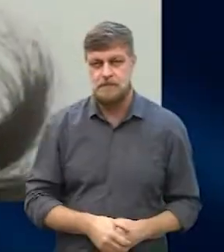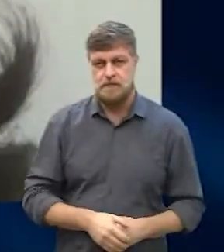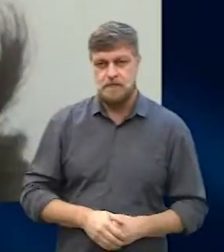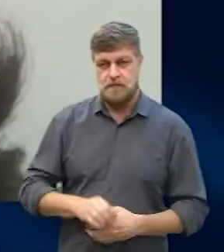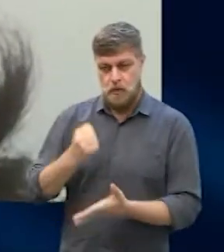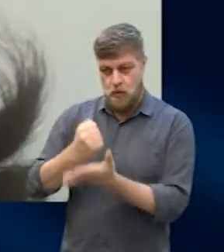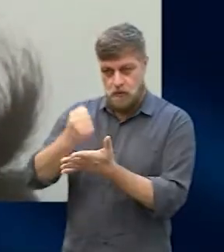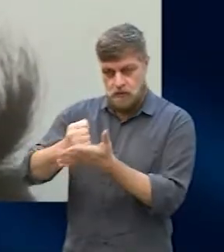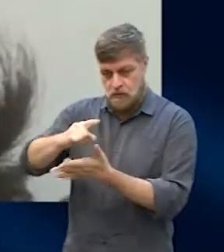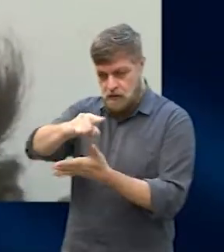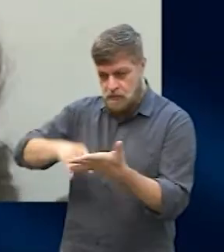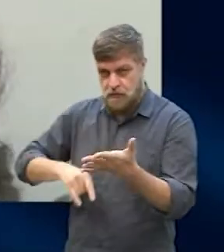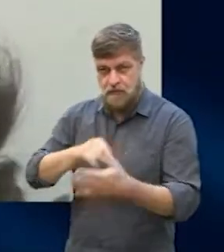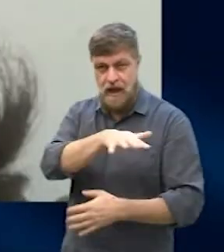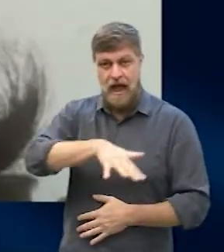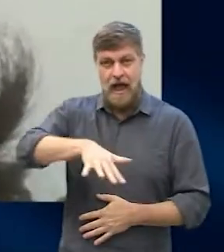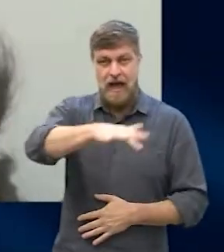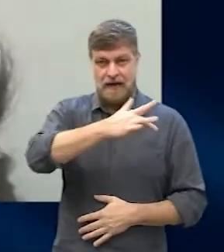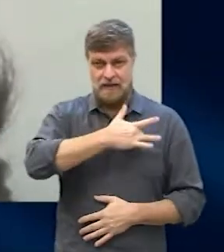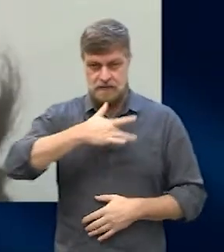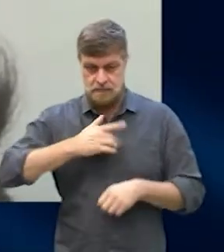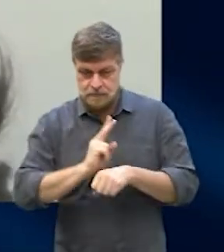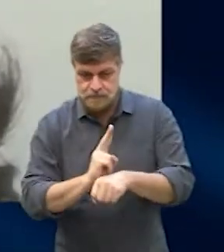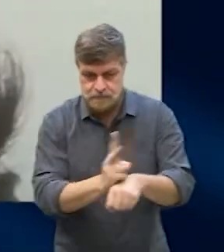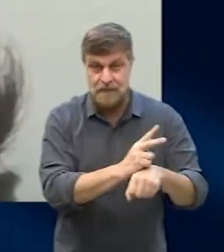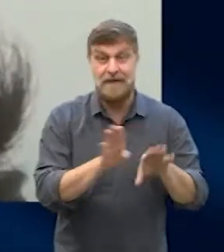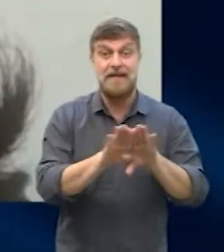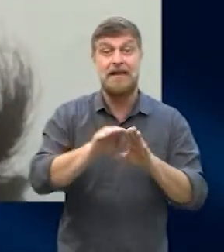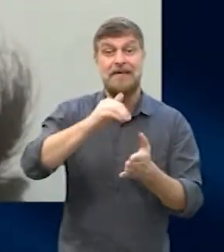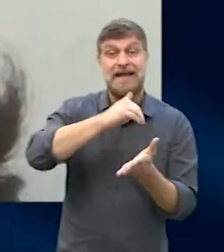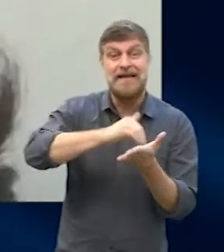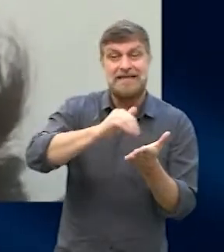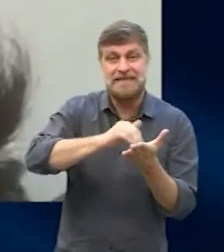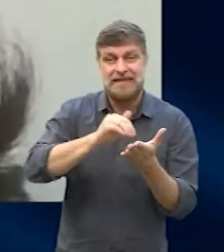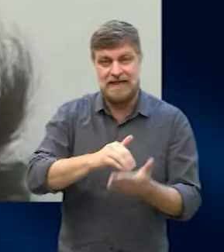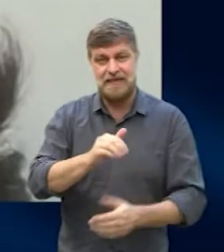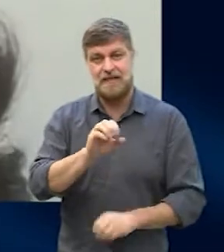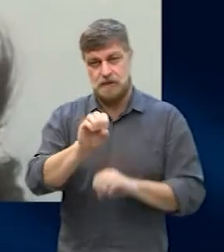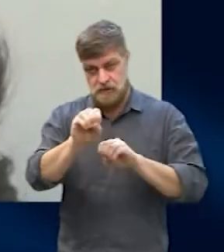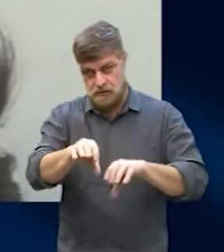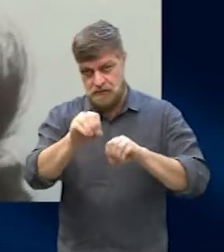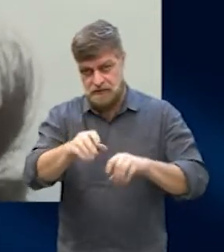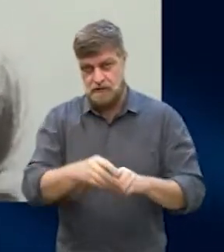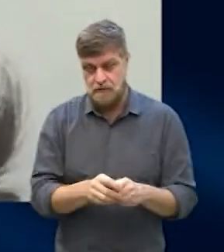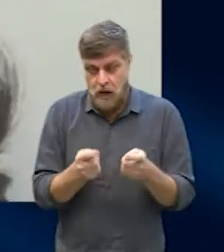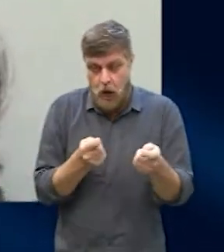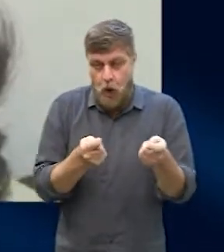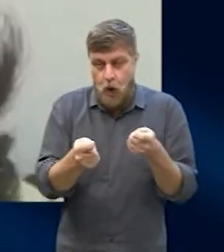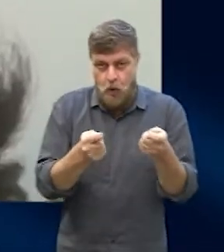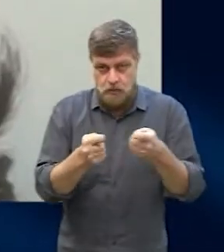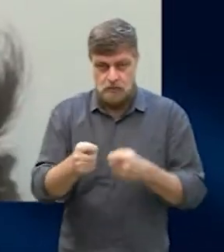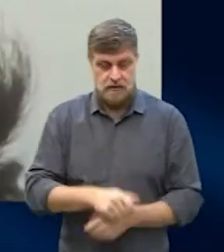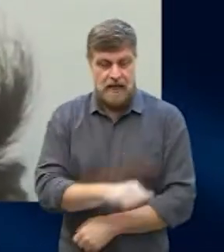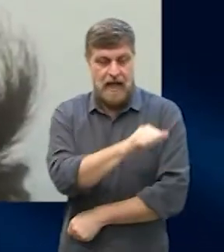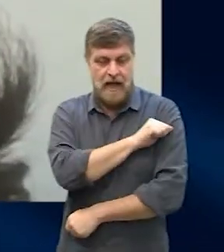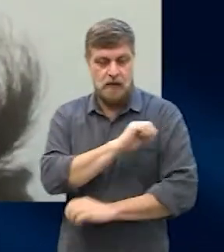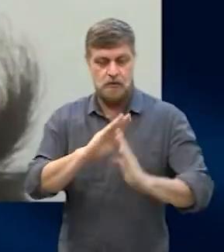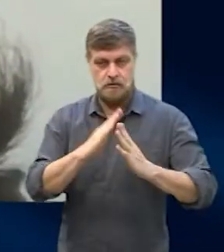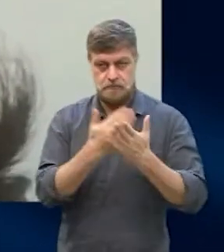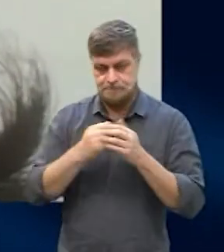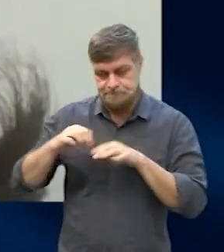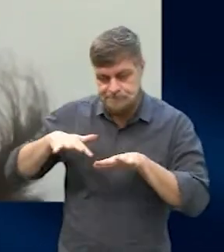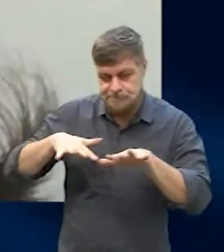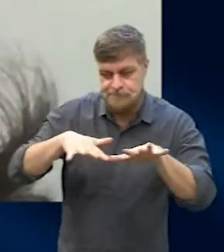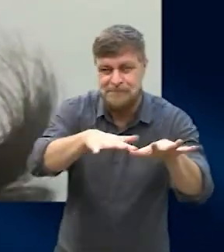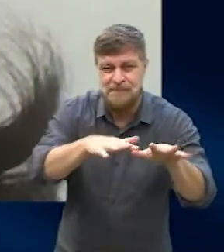O protocolo apresentado pela Odevisa e pela Secretaria de Educação para gerir o retorno presencial das